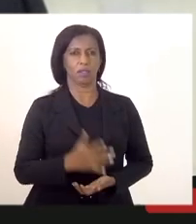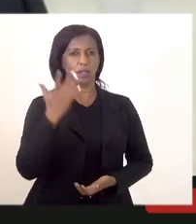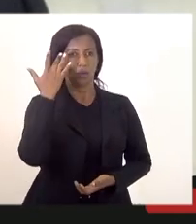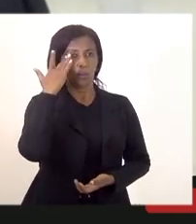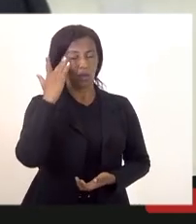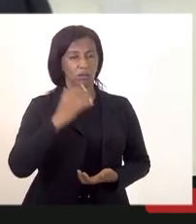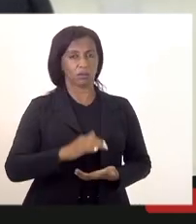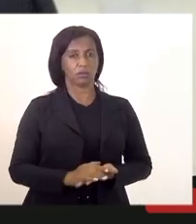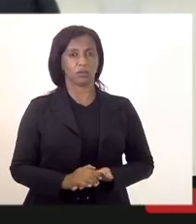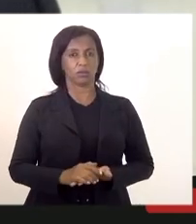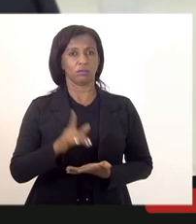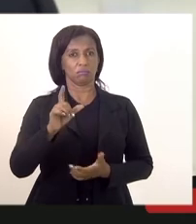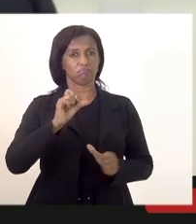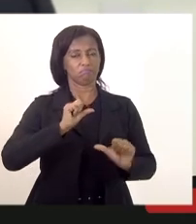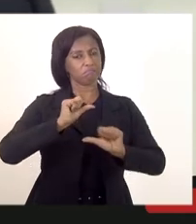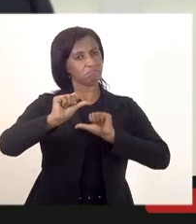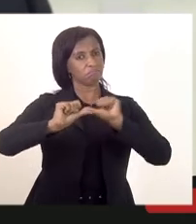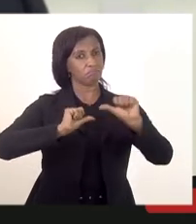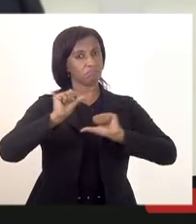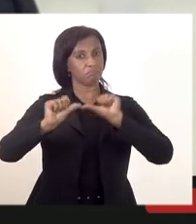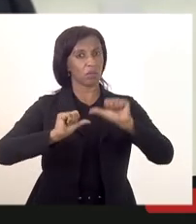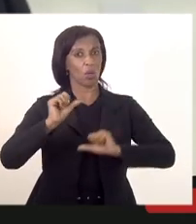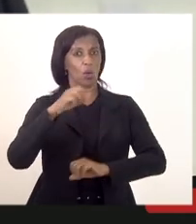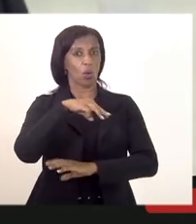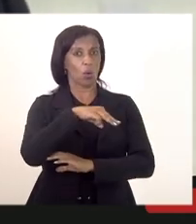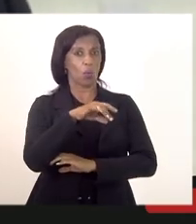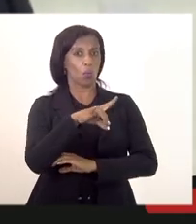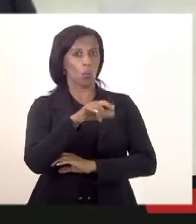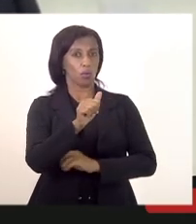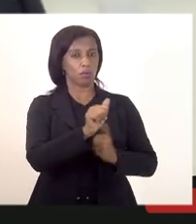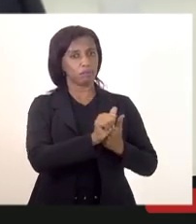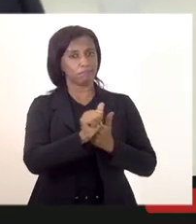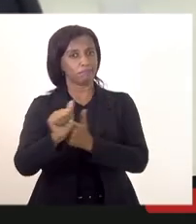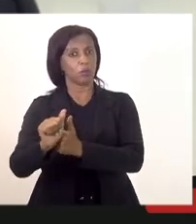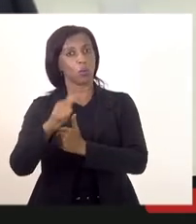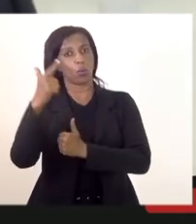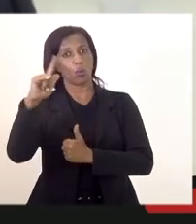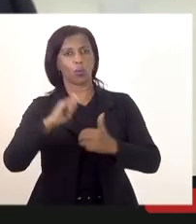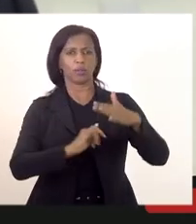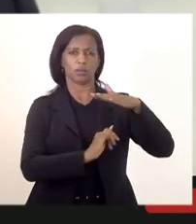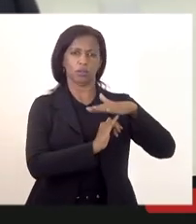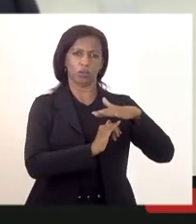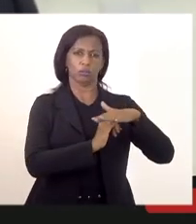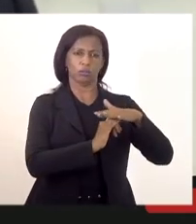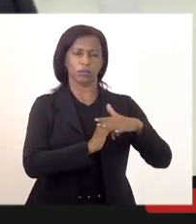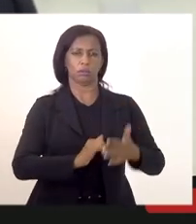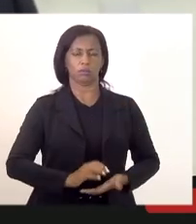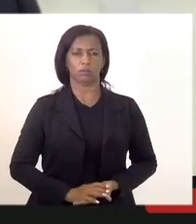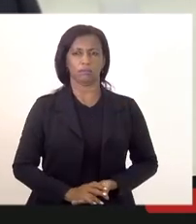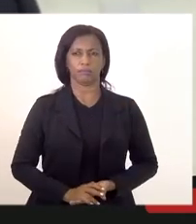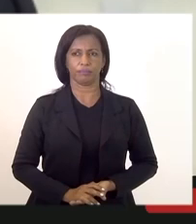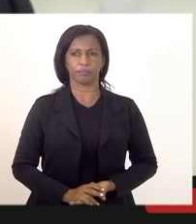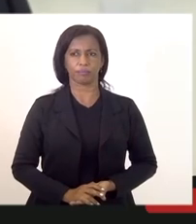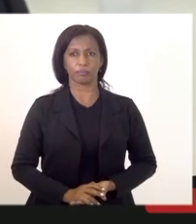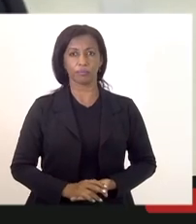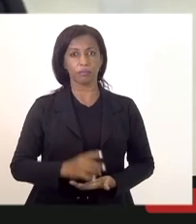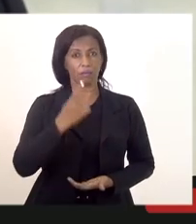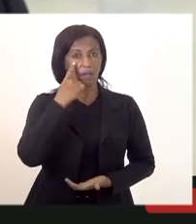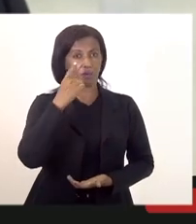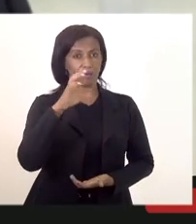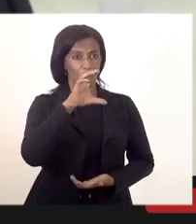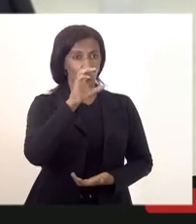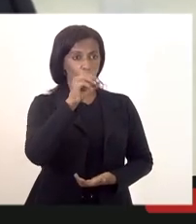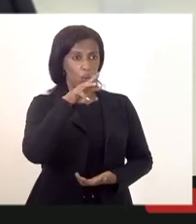isso se torna um modelo um paradigma a ser seguido por outras instituições e corporações eu comandante-geral da tropa